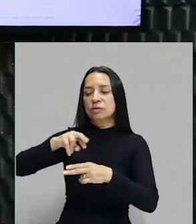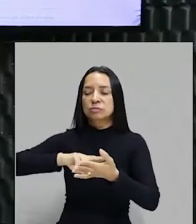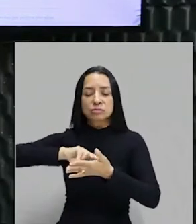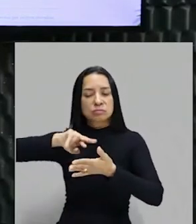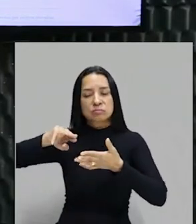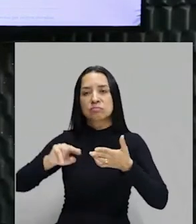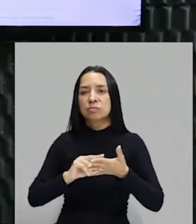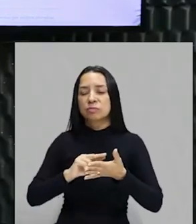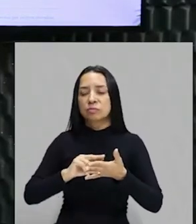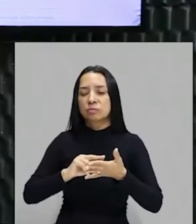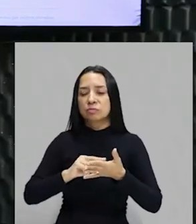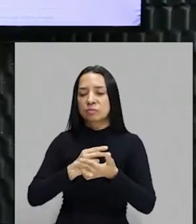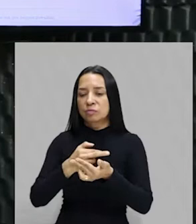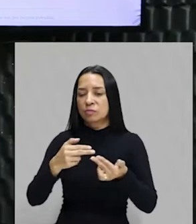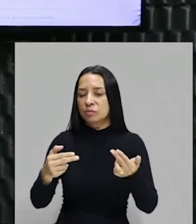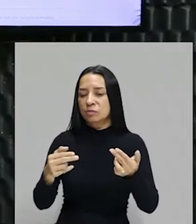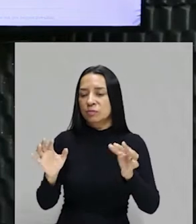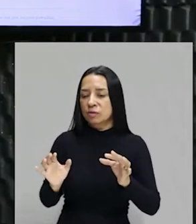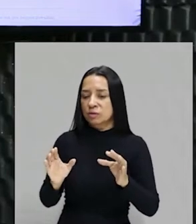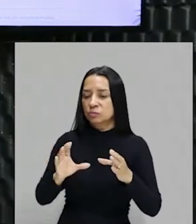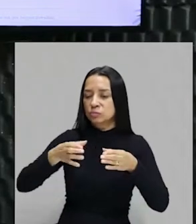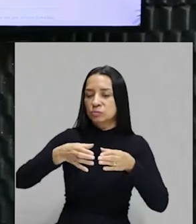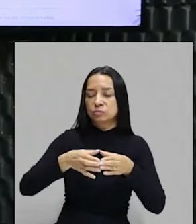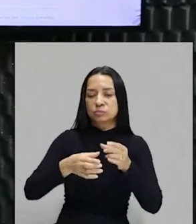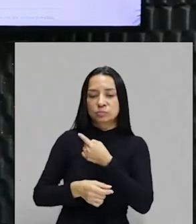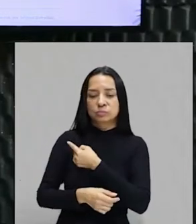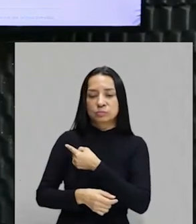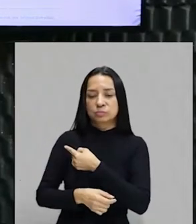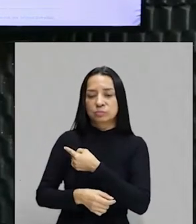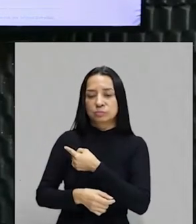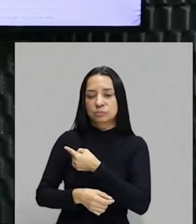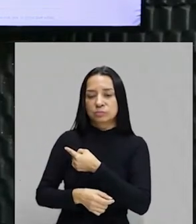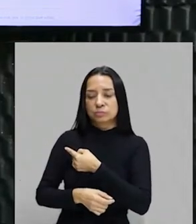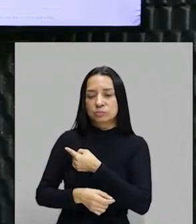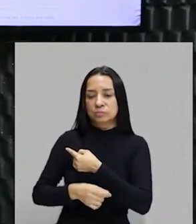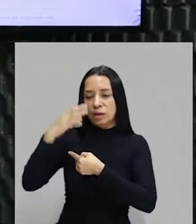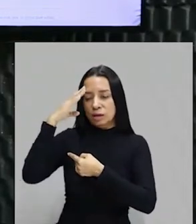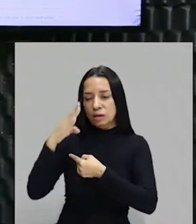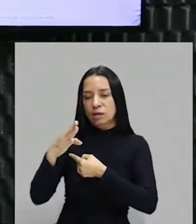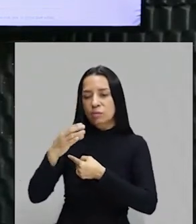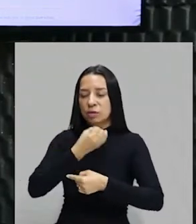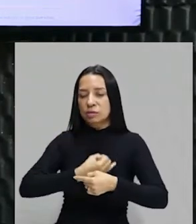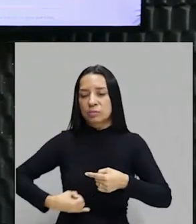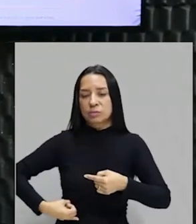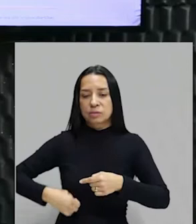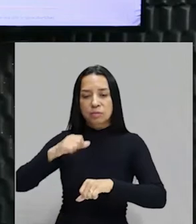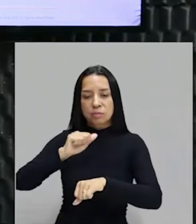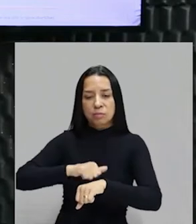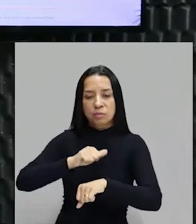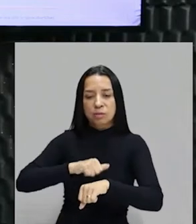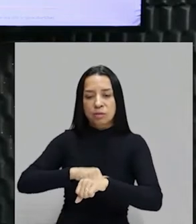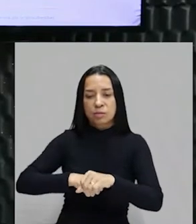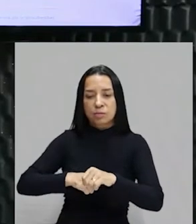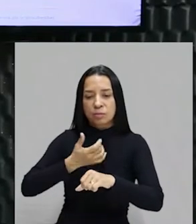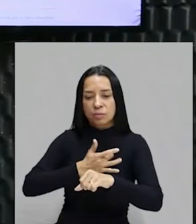consorciados dele, vou falar uma besteira aqui, a guarda imperial, os dragões imperiais, e um pobre coitado aqui, sentado,